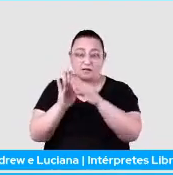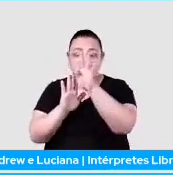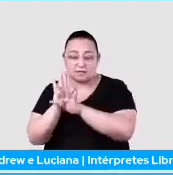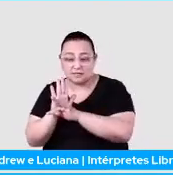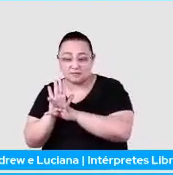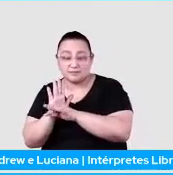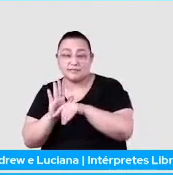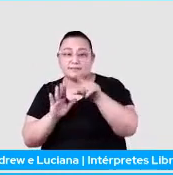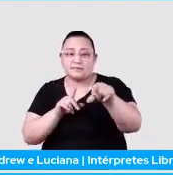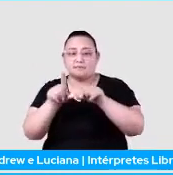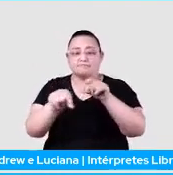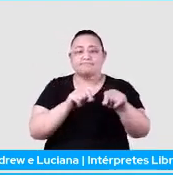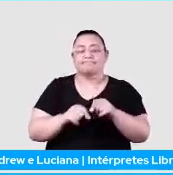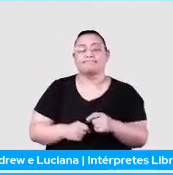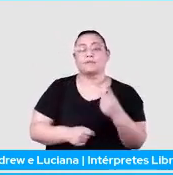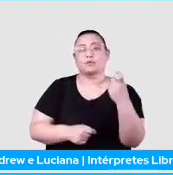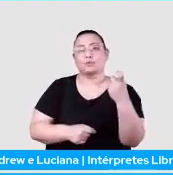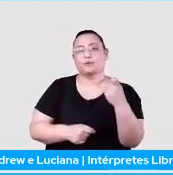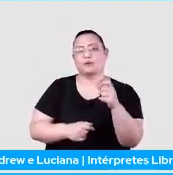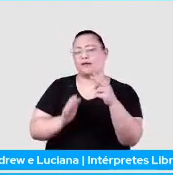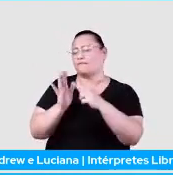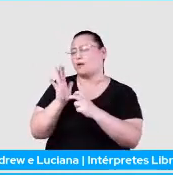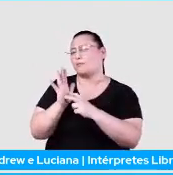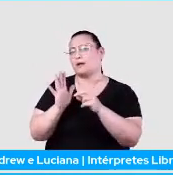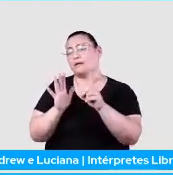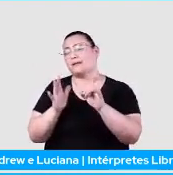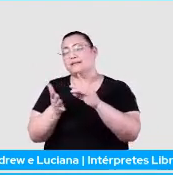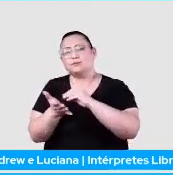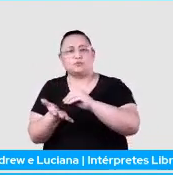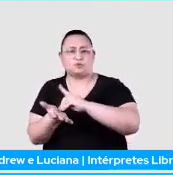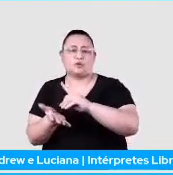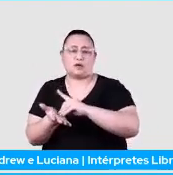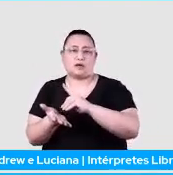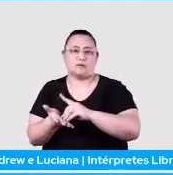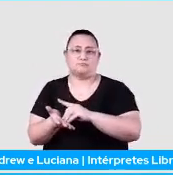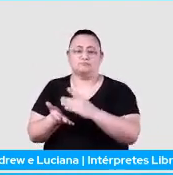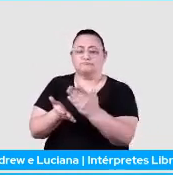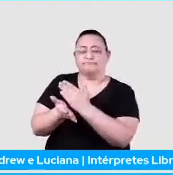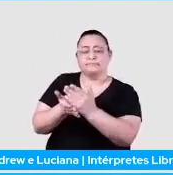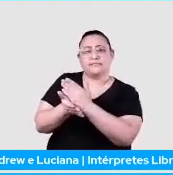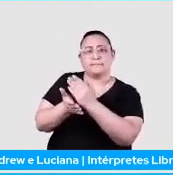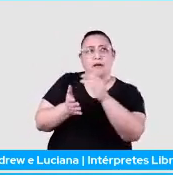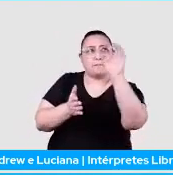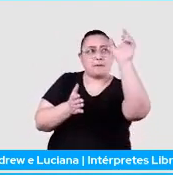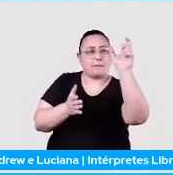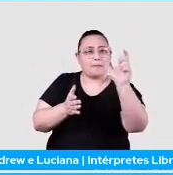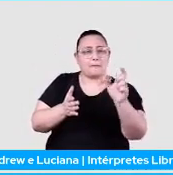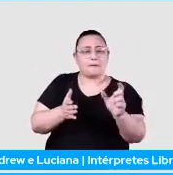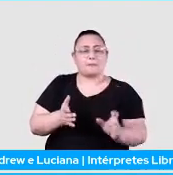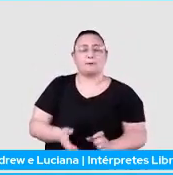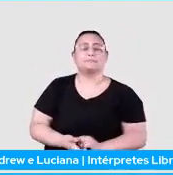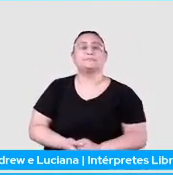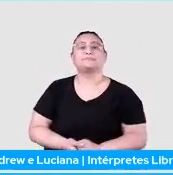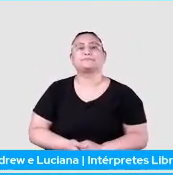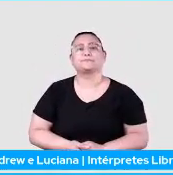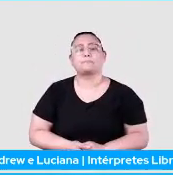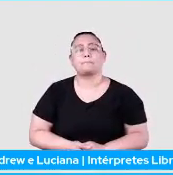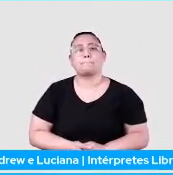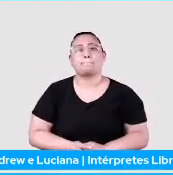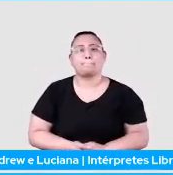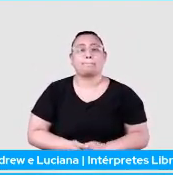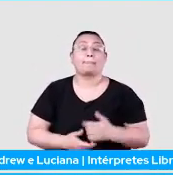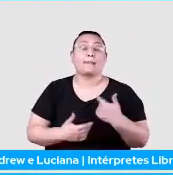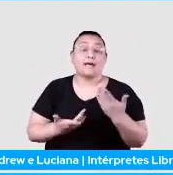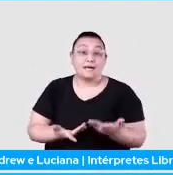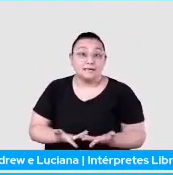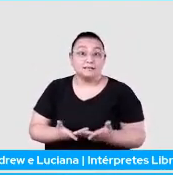únicas. Ele é o vocabulário, é tipo se fosse um dicionário, né? Você tem palavras únicas lá, enfim. E aí, esse teu